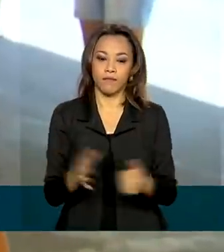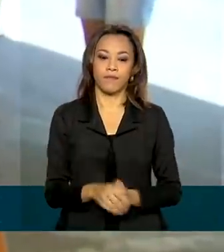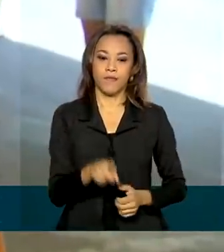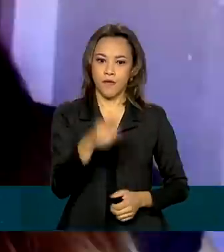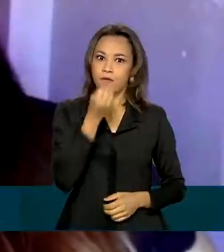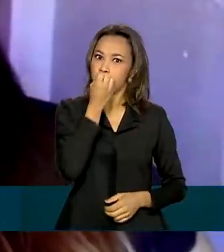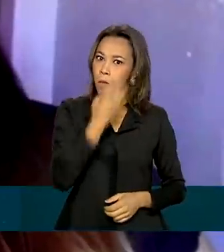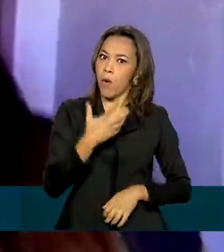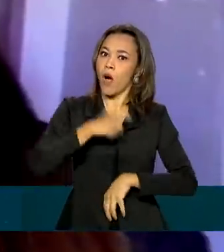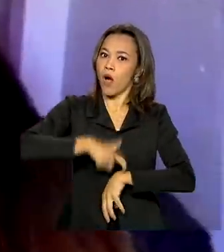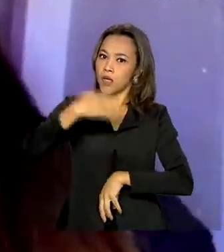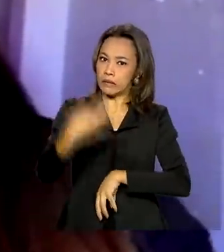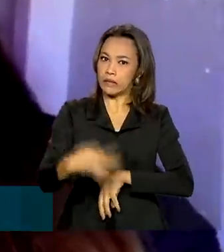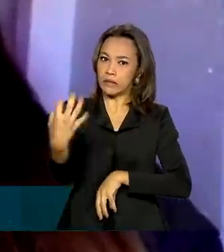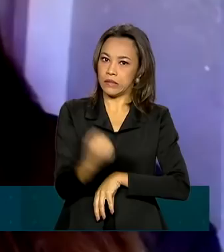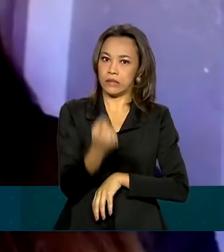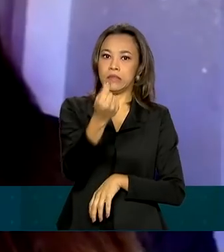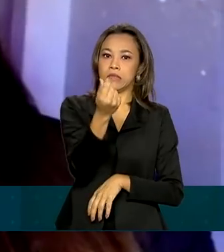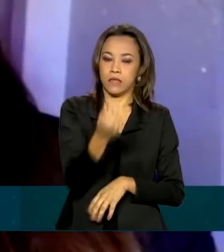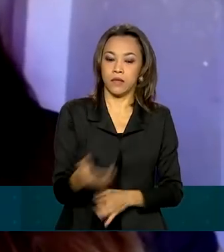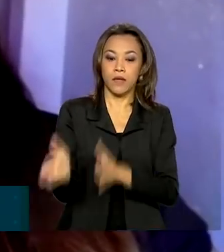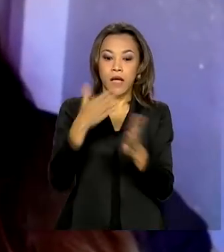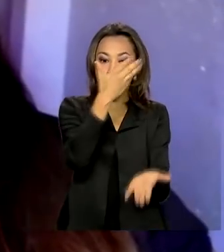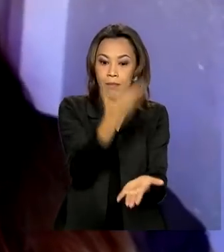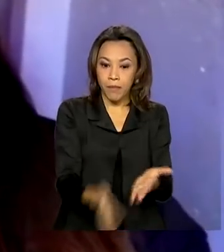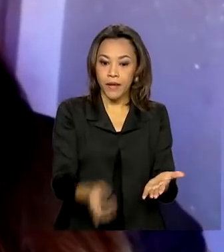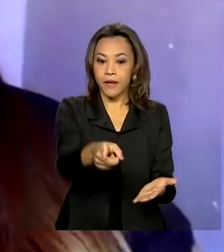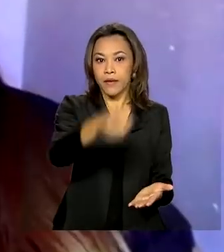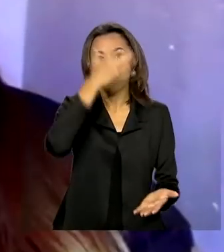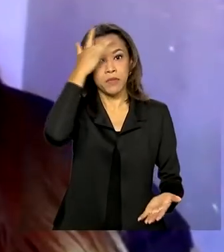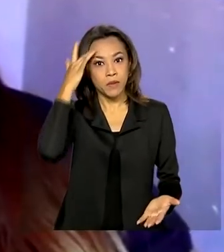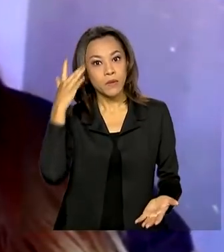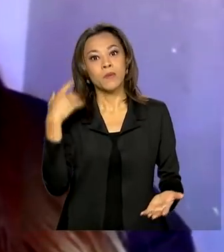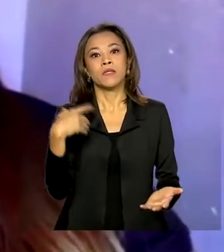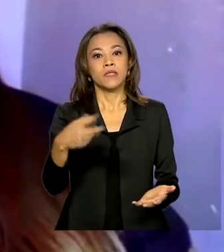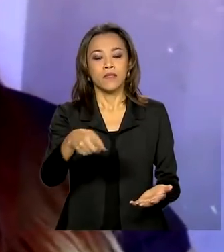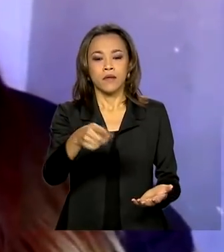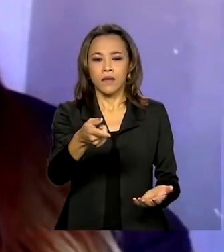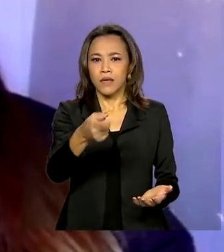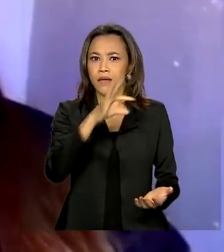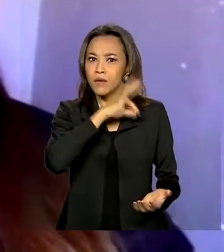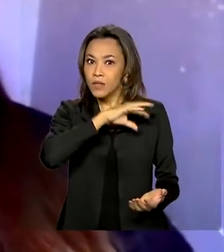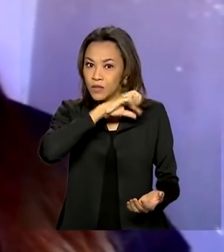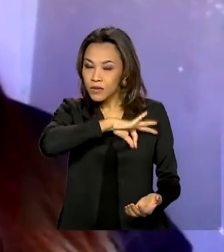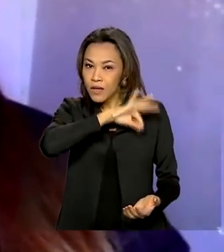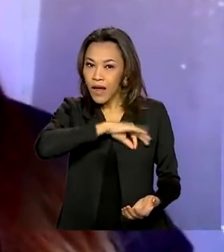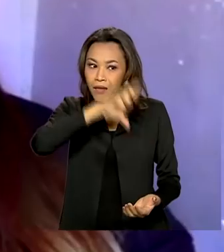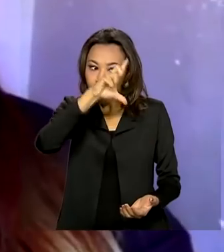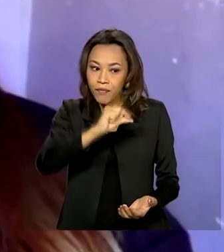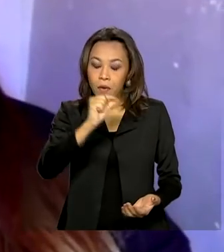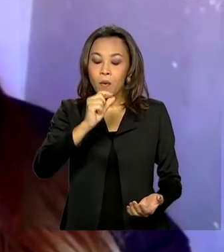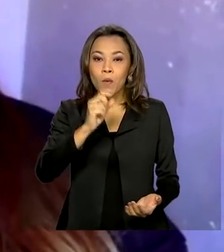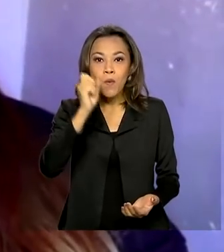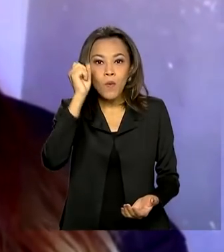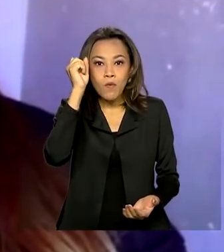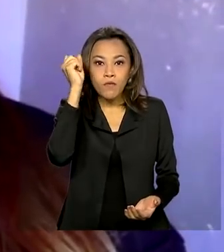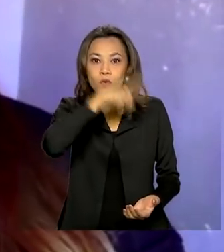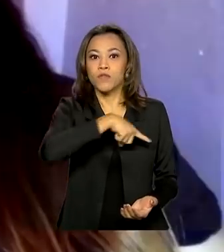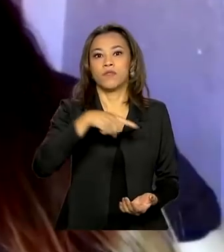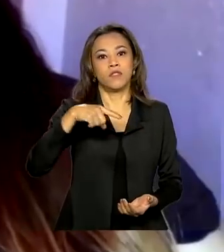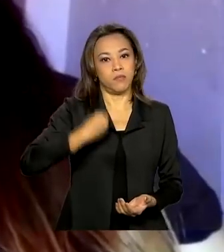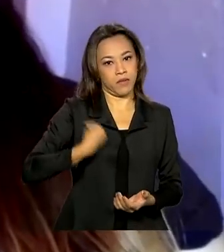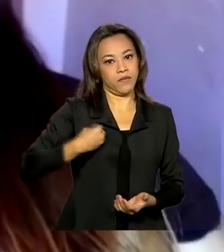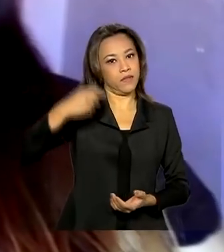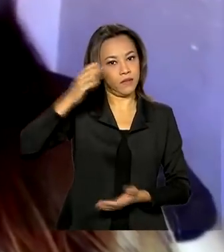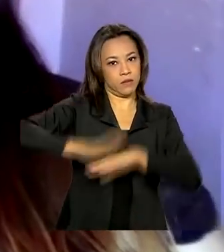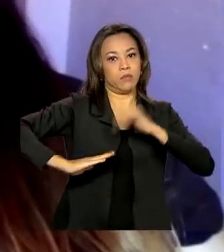numa hora boa, né? A perda de clientes e, consequentemente, de renda quase complica a situação da cabeleireira Claudiane.